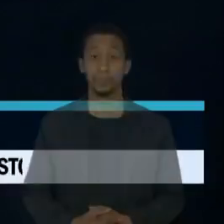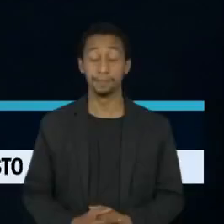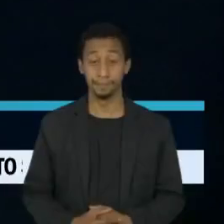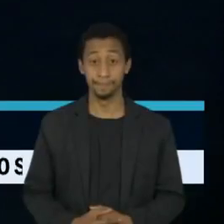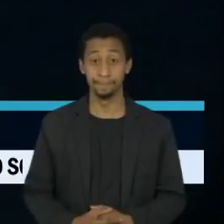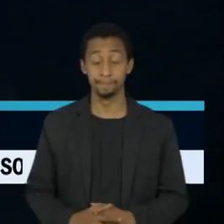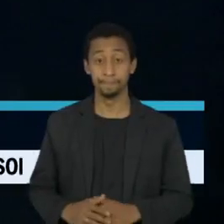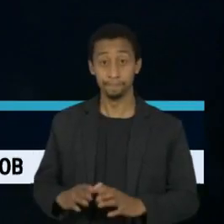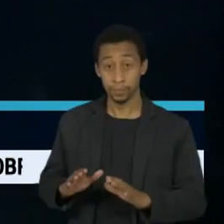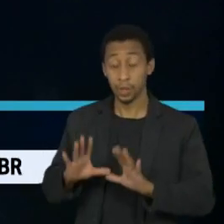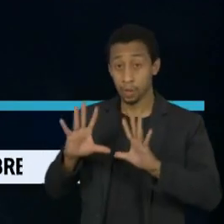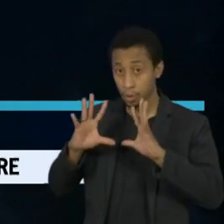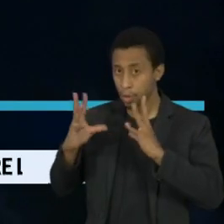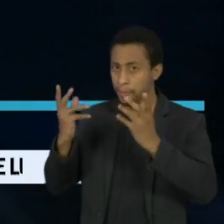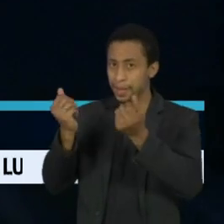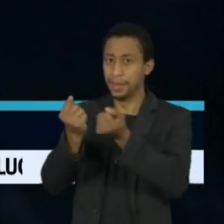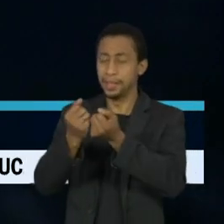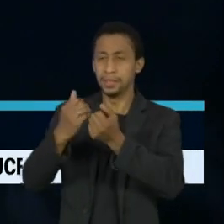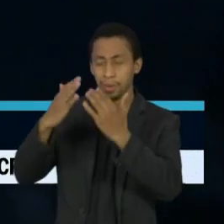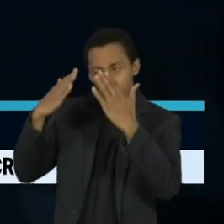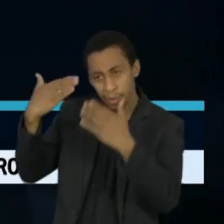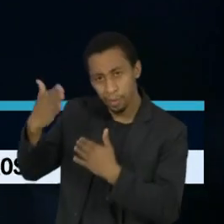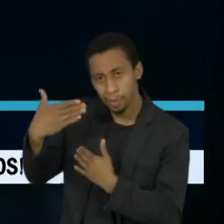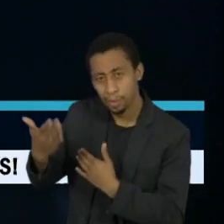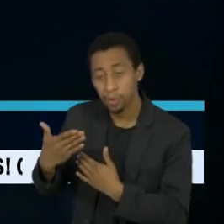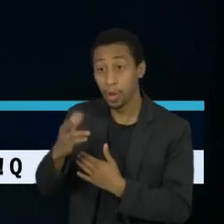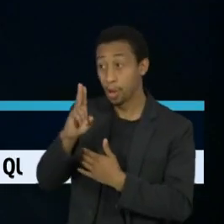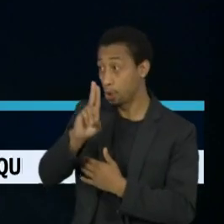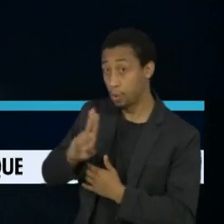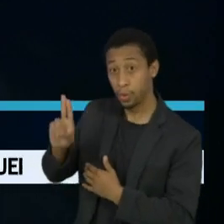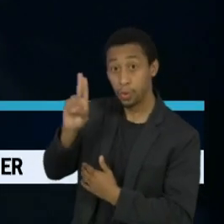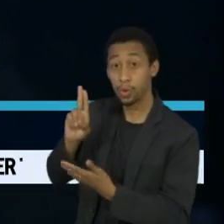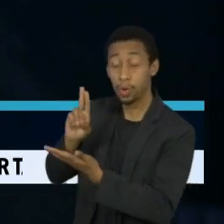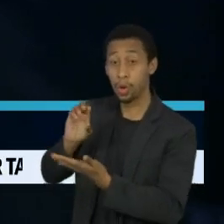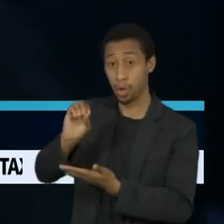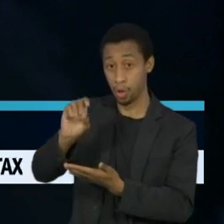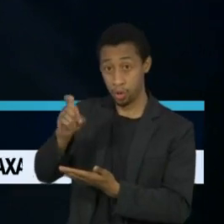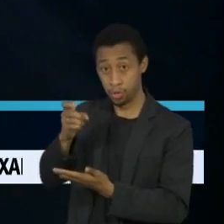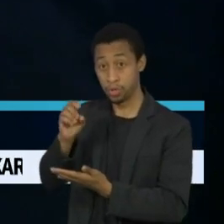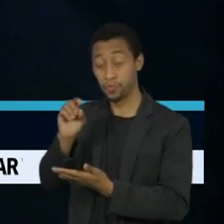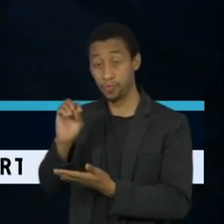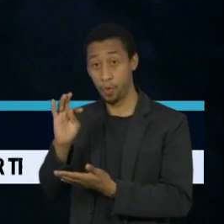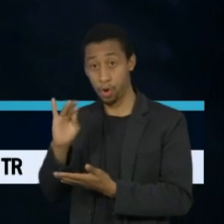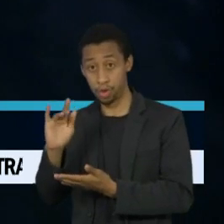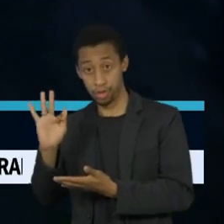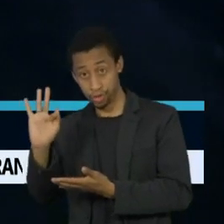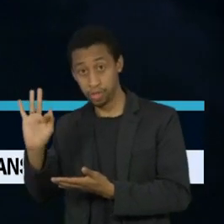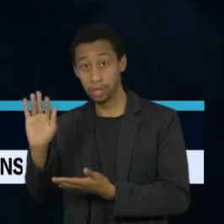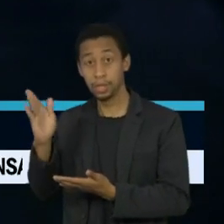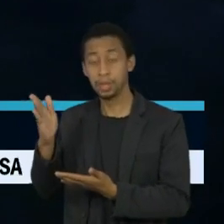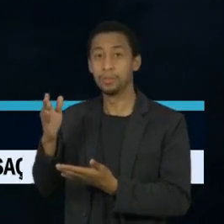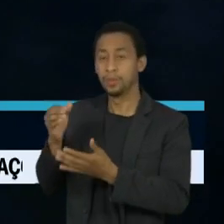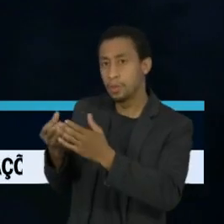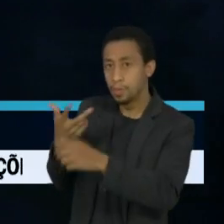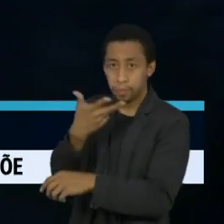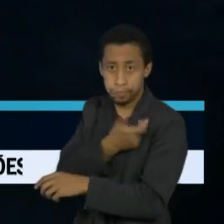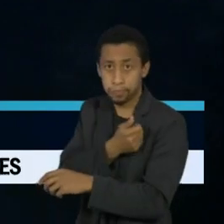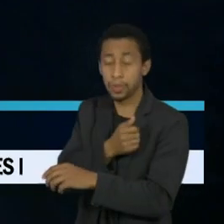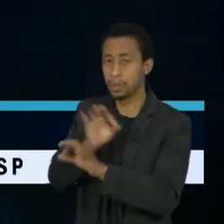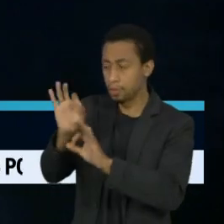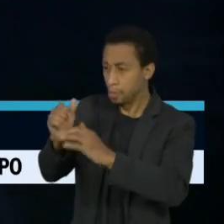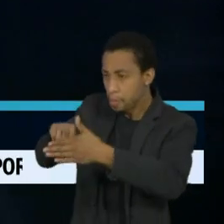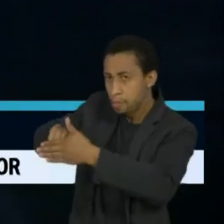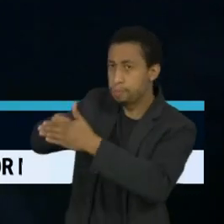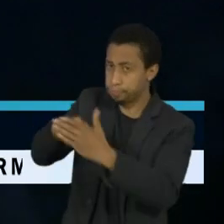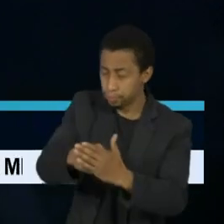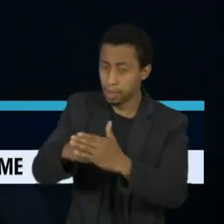A Organização Mundial da Saúde elogiou o rigor científico segundo no desenvolvimento da vacina de Oxford. Os testes